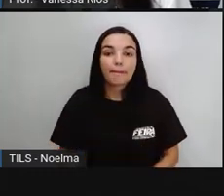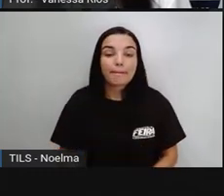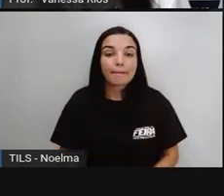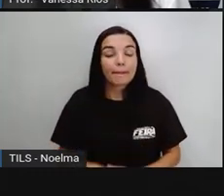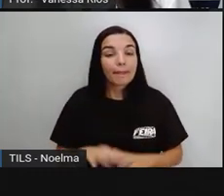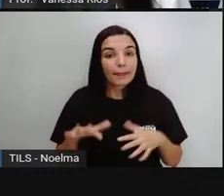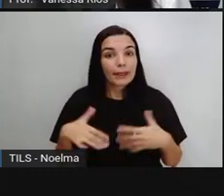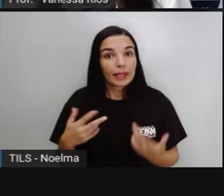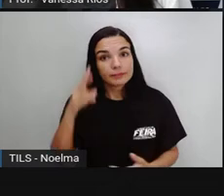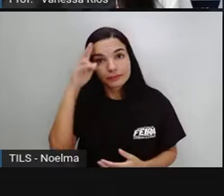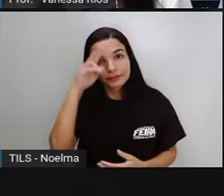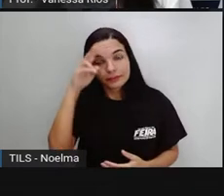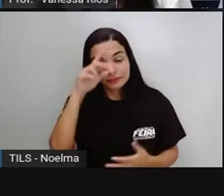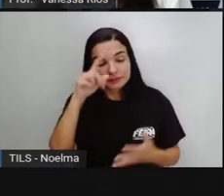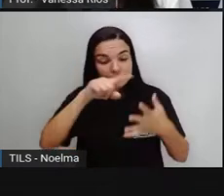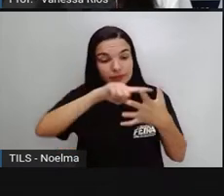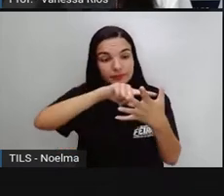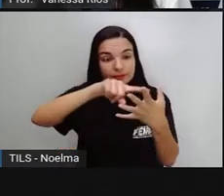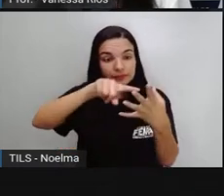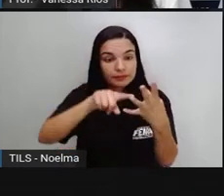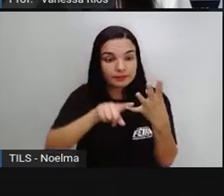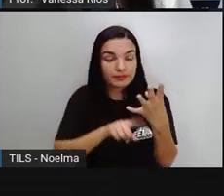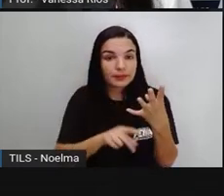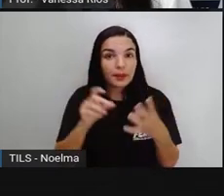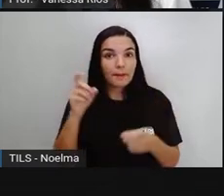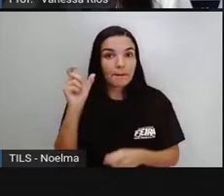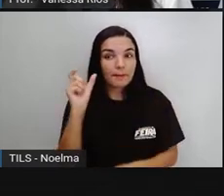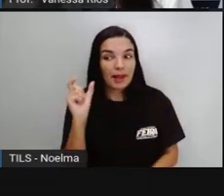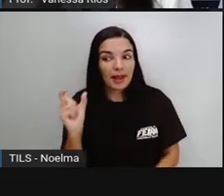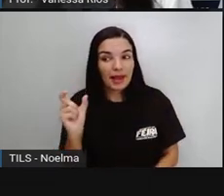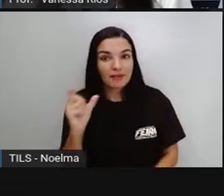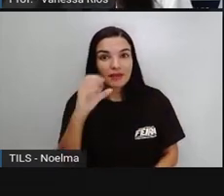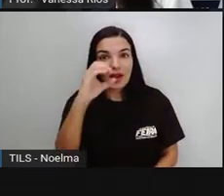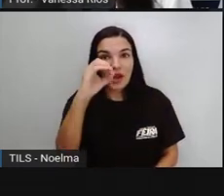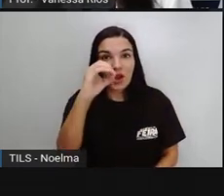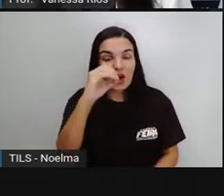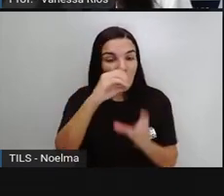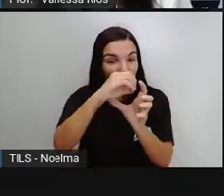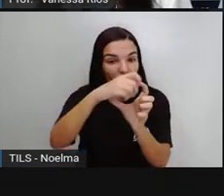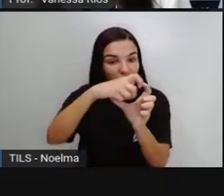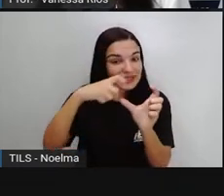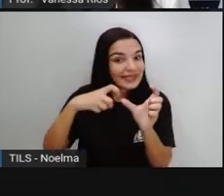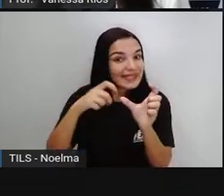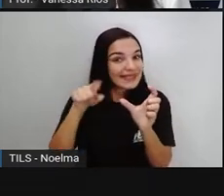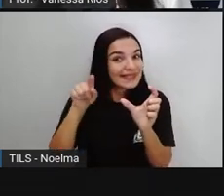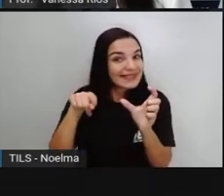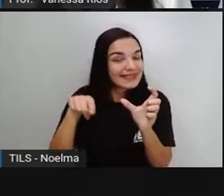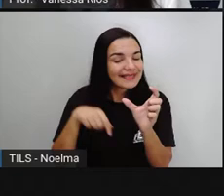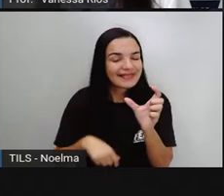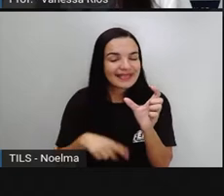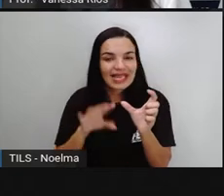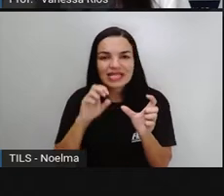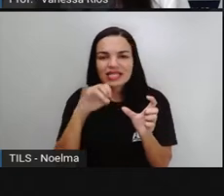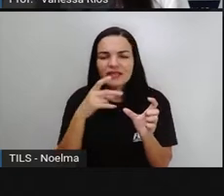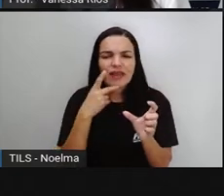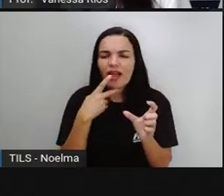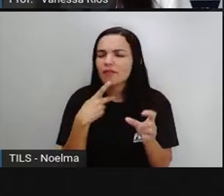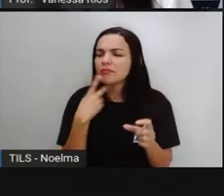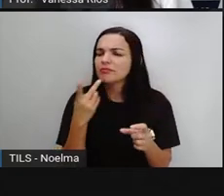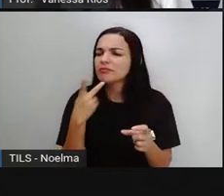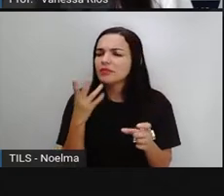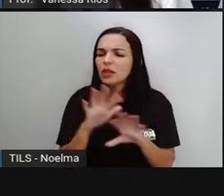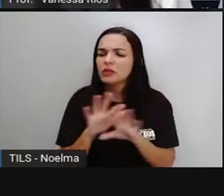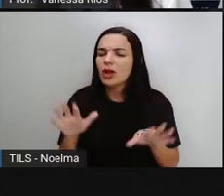a Pró falou que abacaxi é uma palavra oxítona? Pois é. Se a gente falar a palavra abacaxi como se estivesse